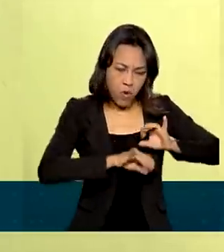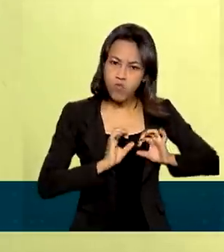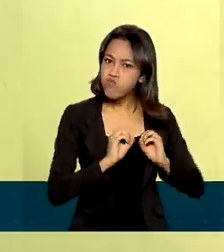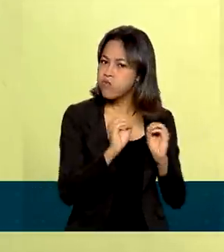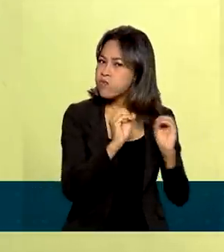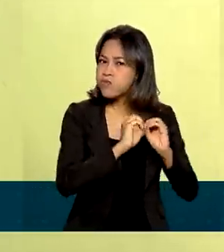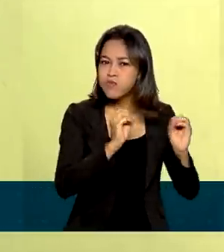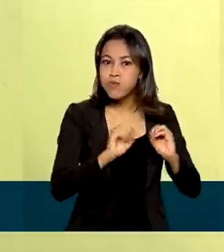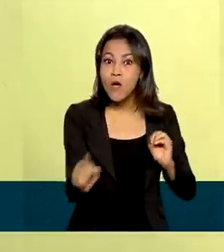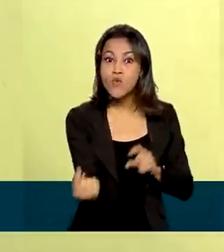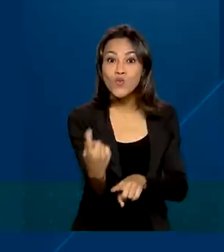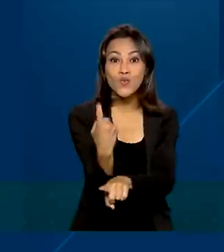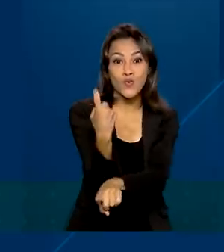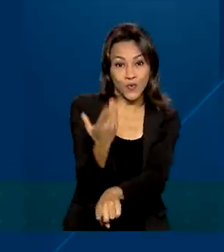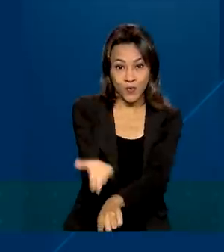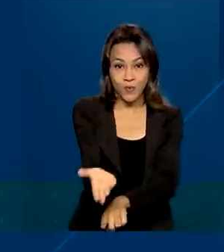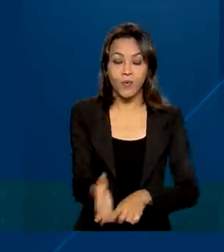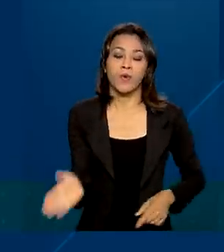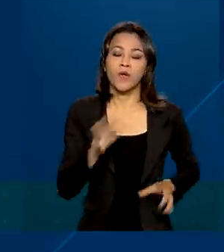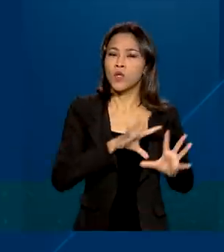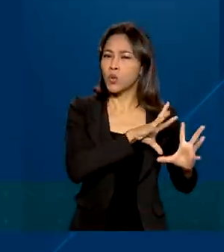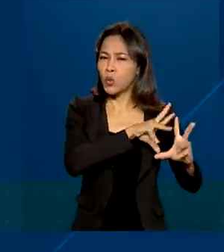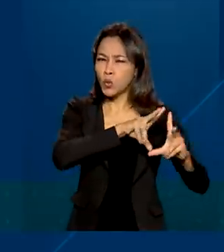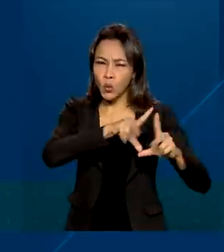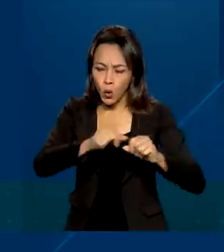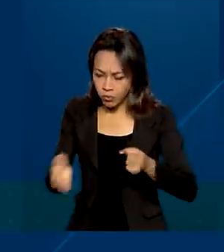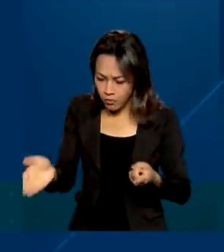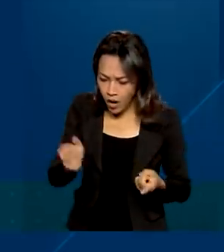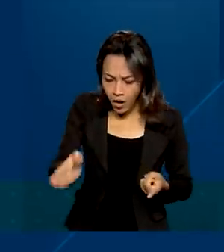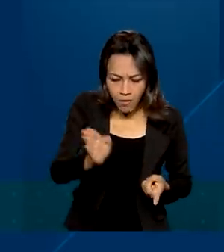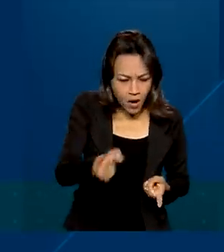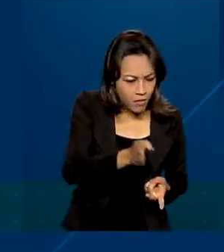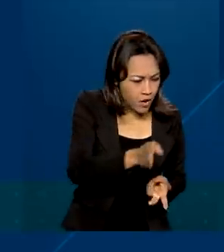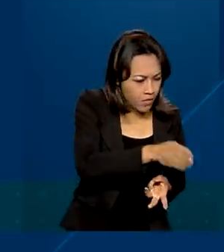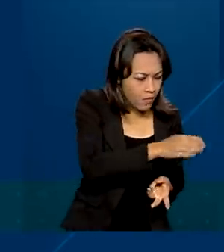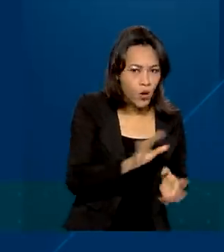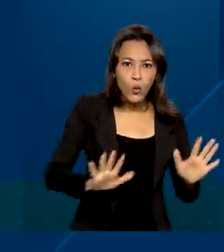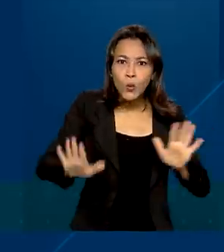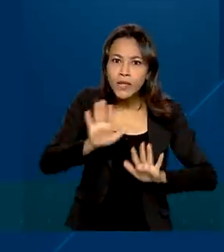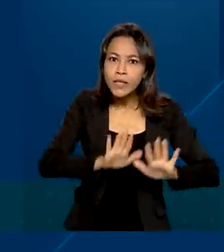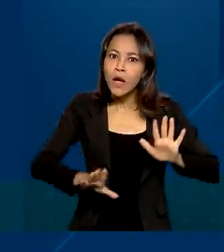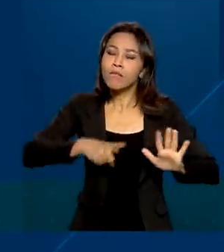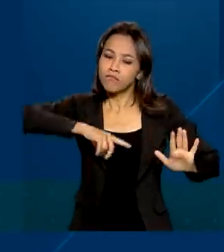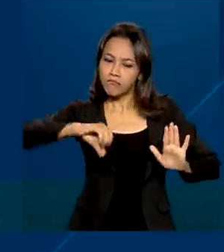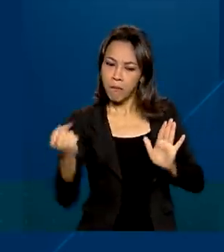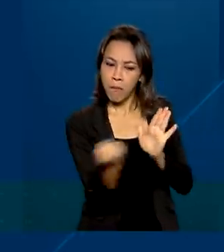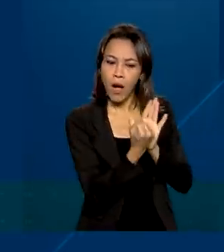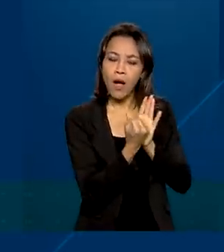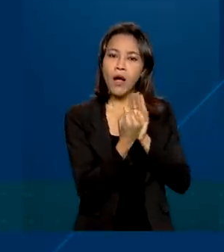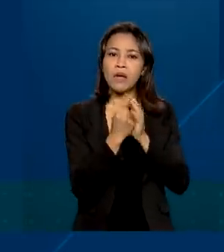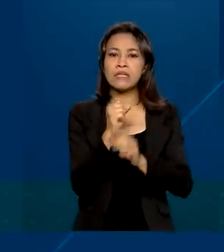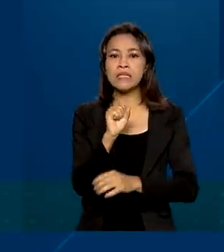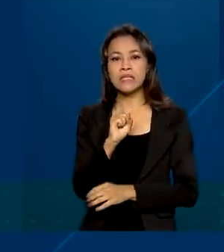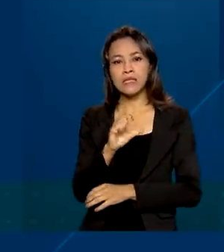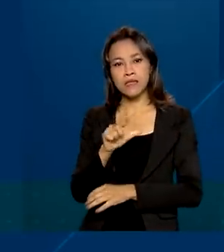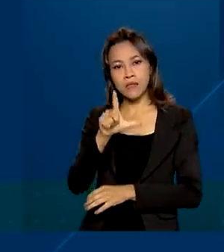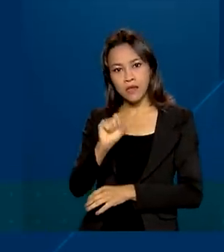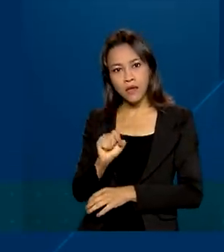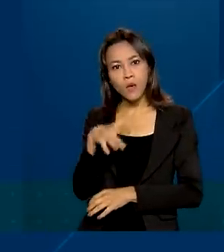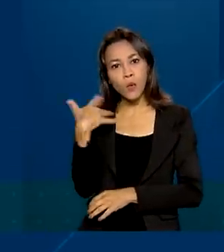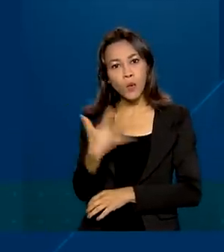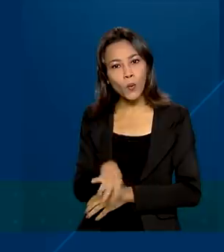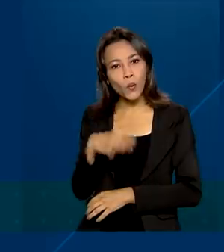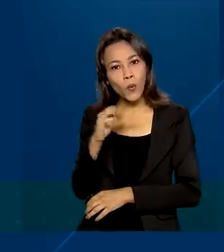um produto único. Todo esse cuidado na elaboração rendeu selo Arte ao queijo artesanal, que